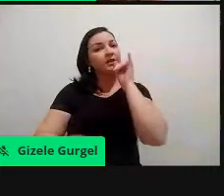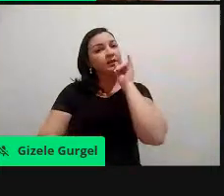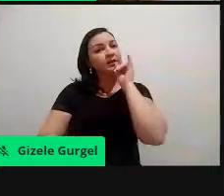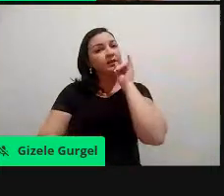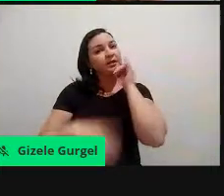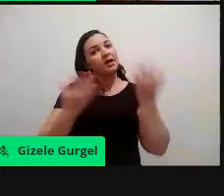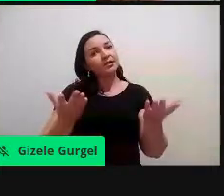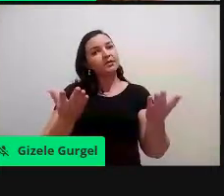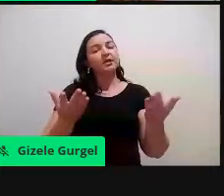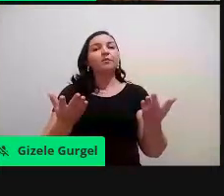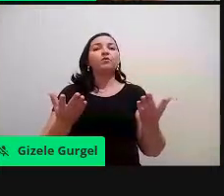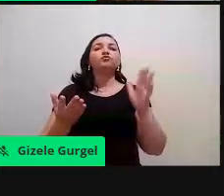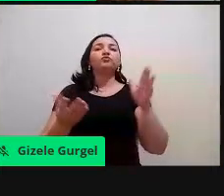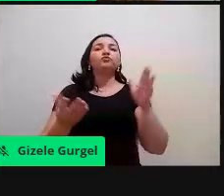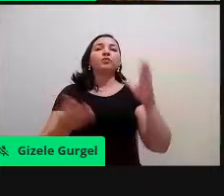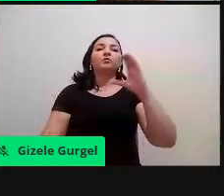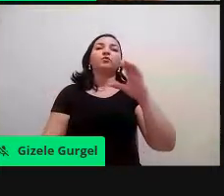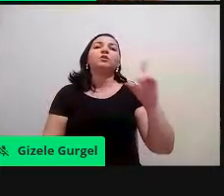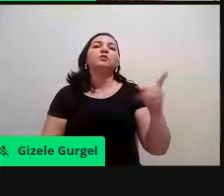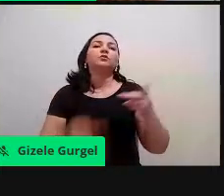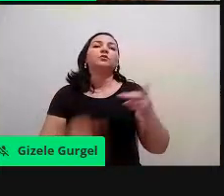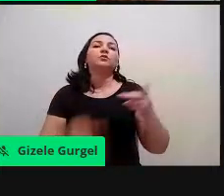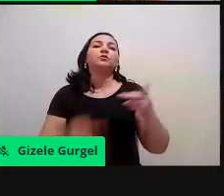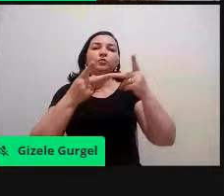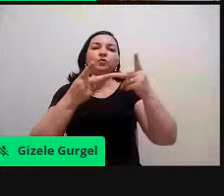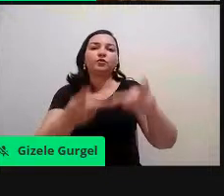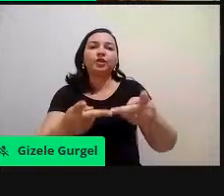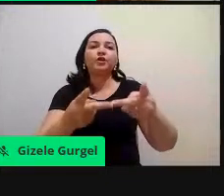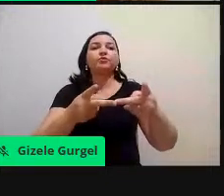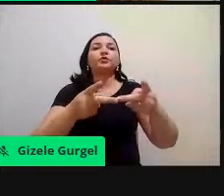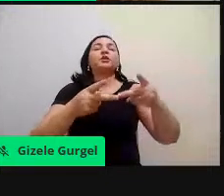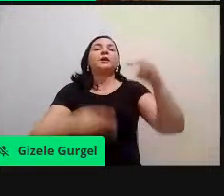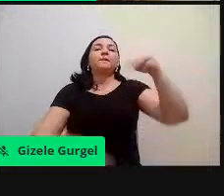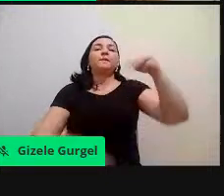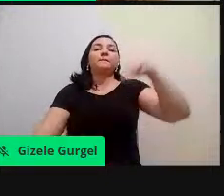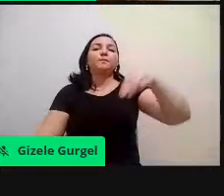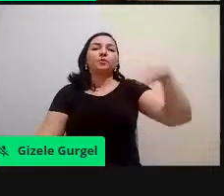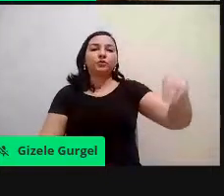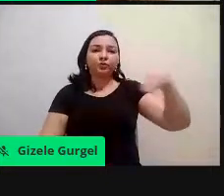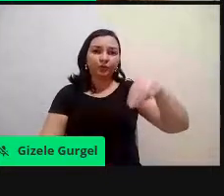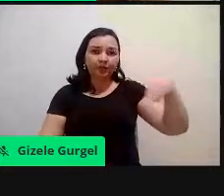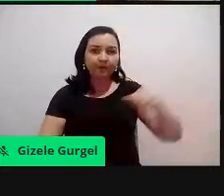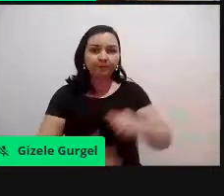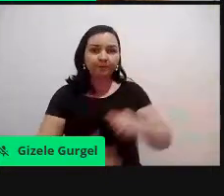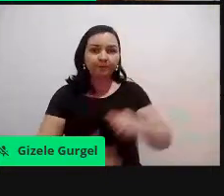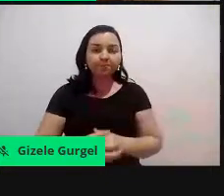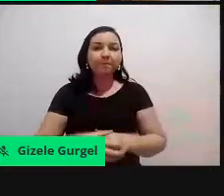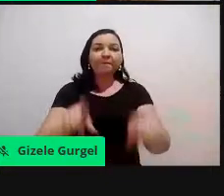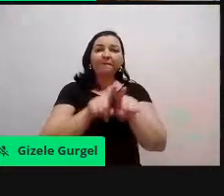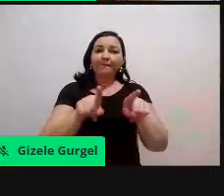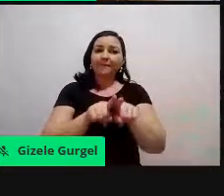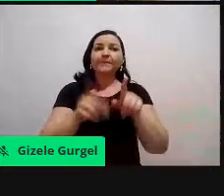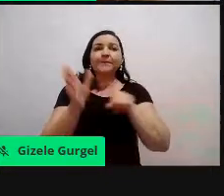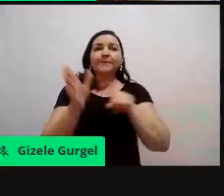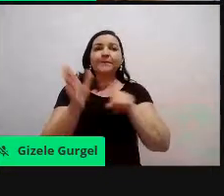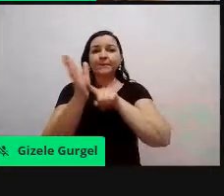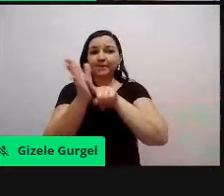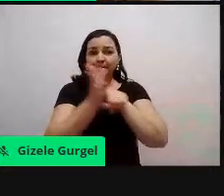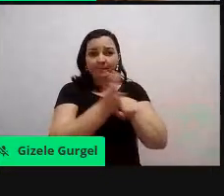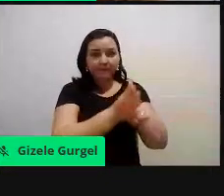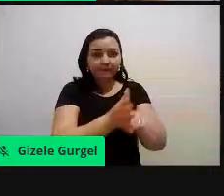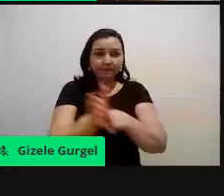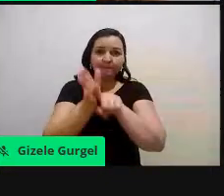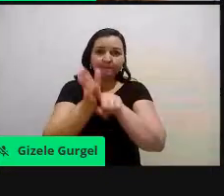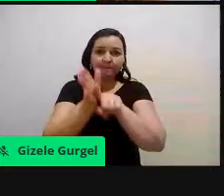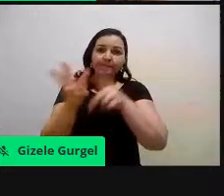atualmente como coordenadora dos projetos de monitoria do DQ. A gente atua também como pesquisa, né? Então, a minha